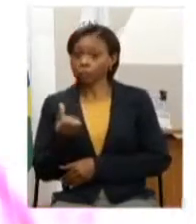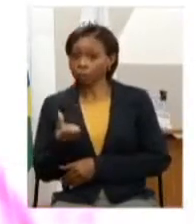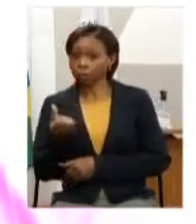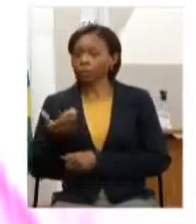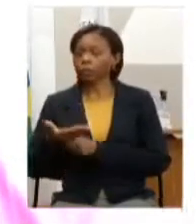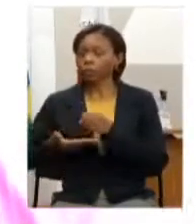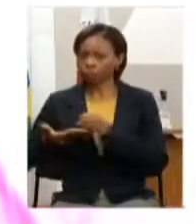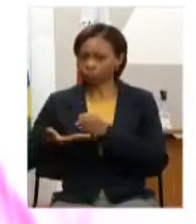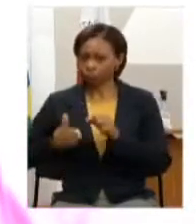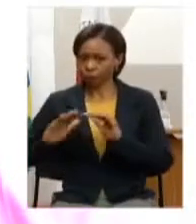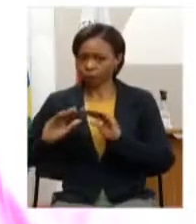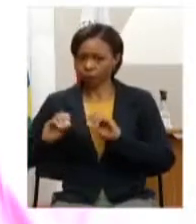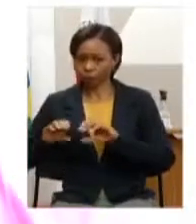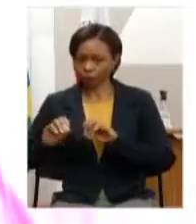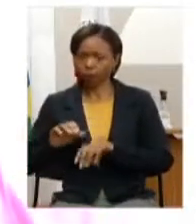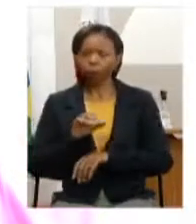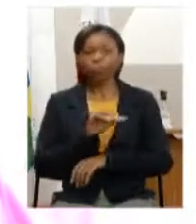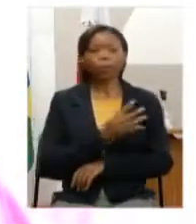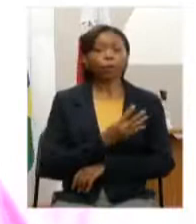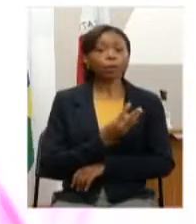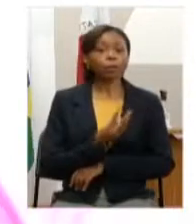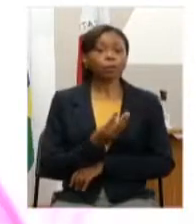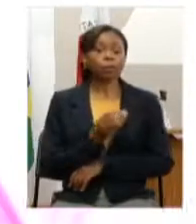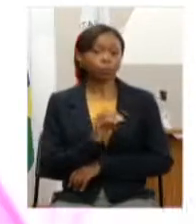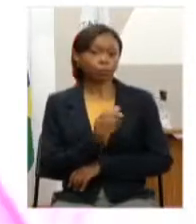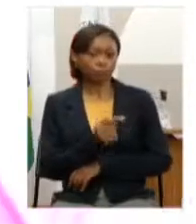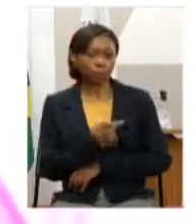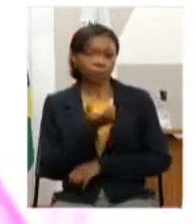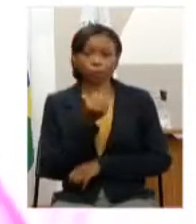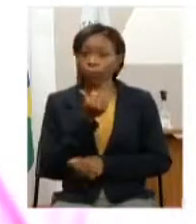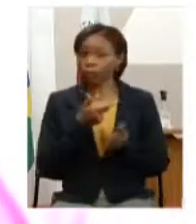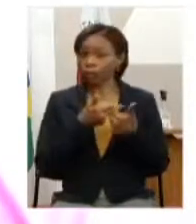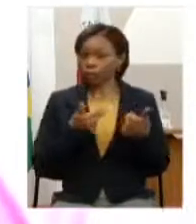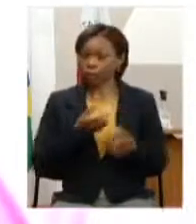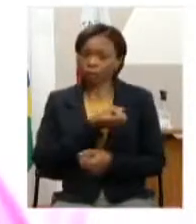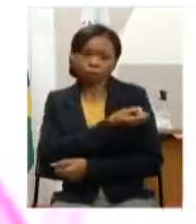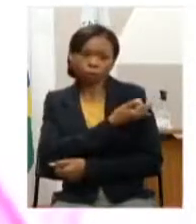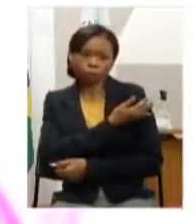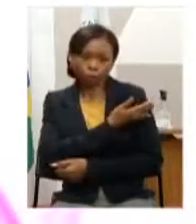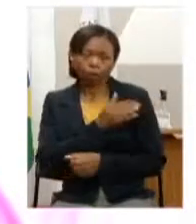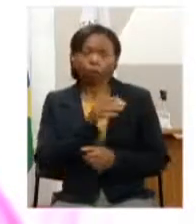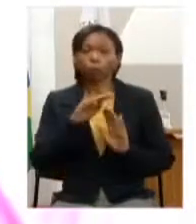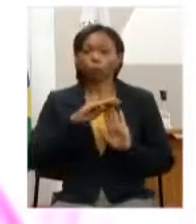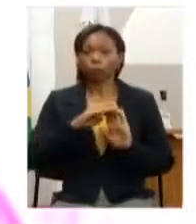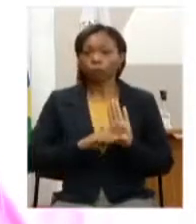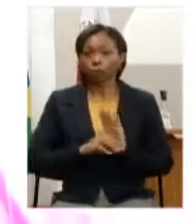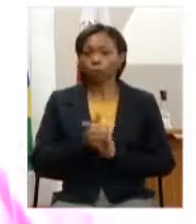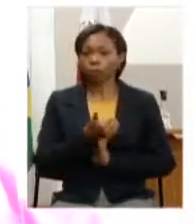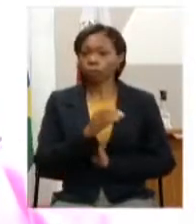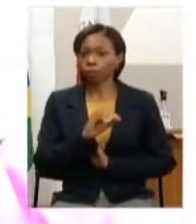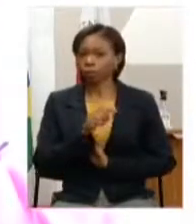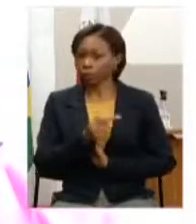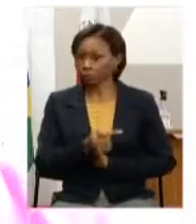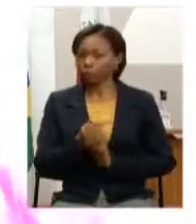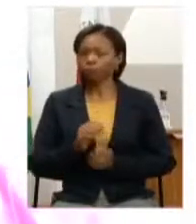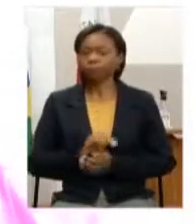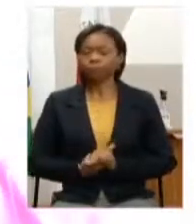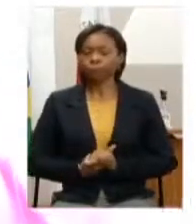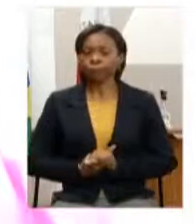ação 43.07 alimentação escolar ensino médio no âmbito do Programa 107 ensino médio